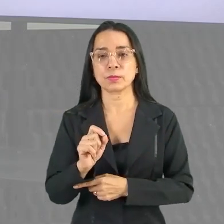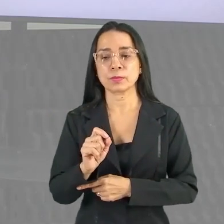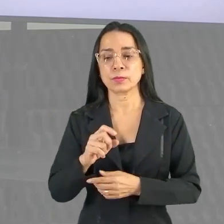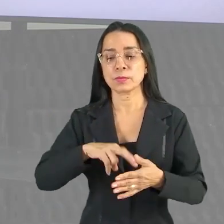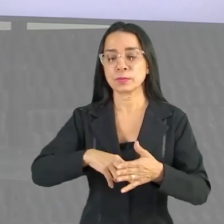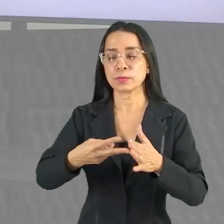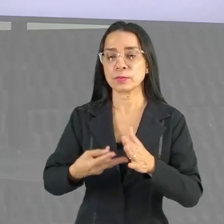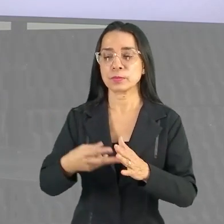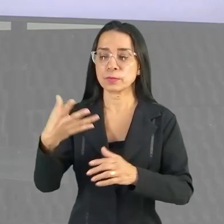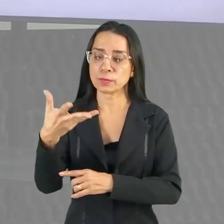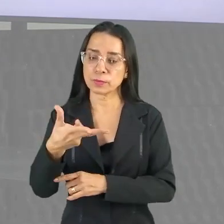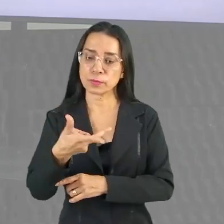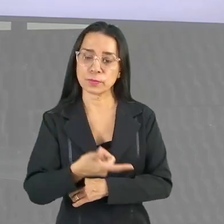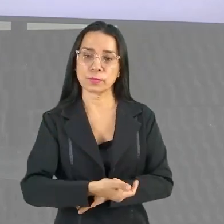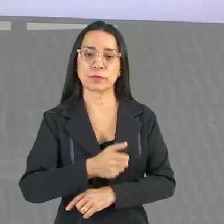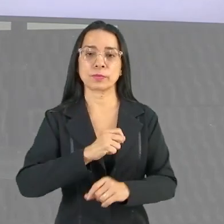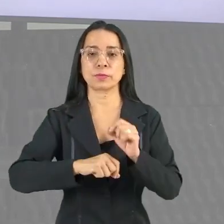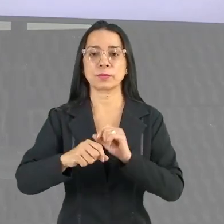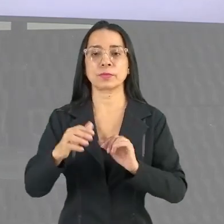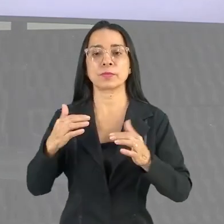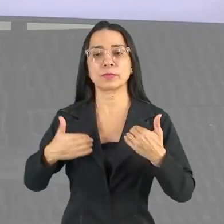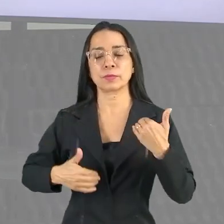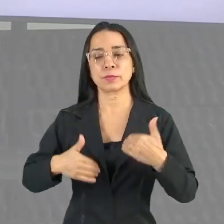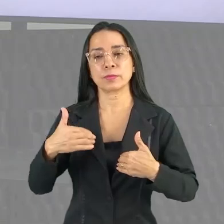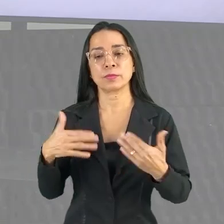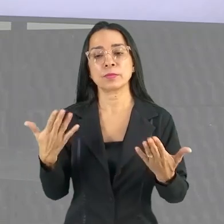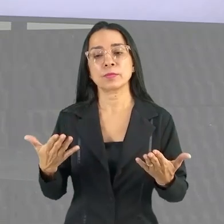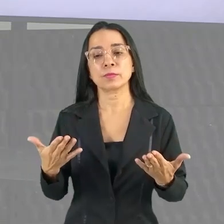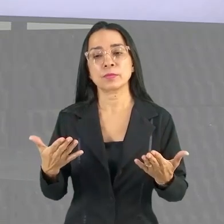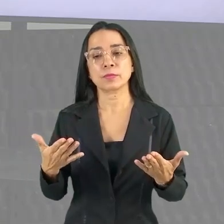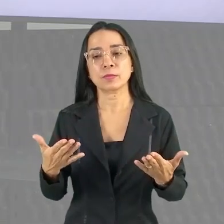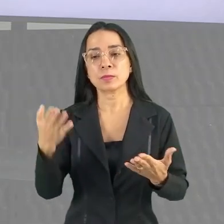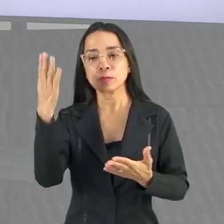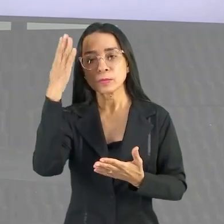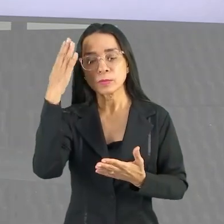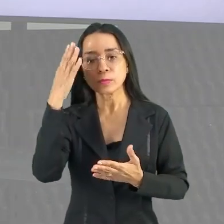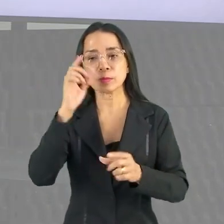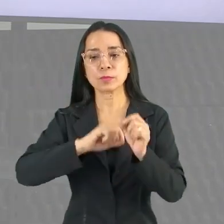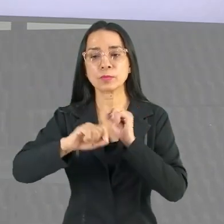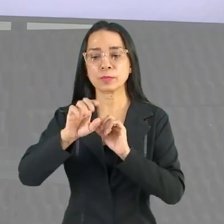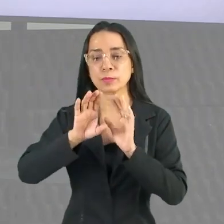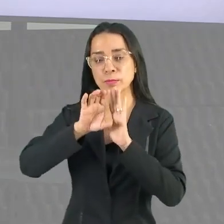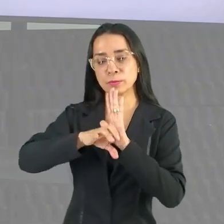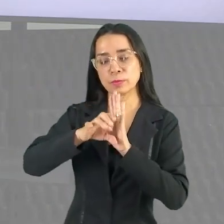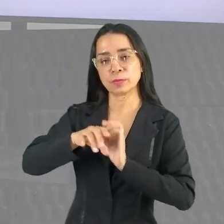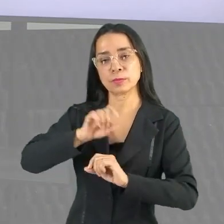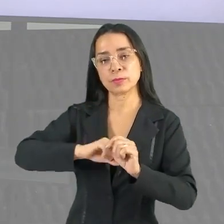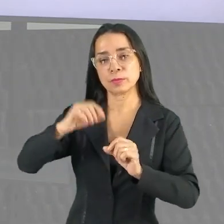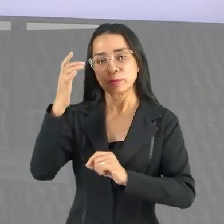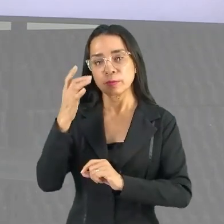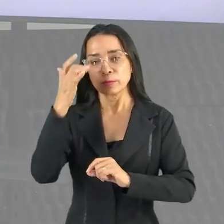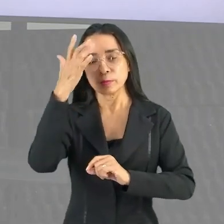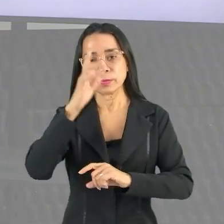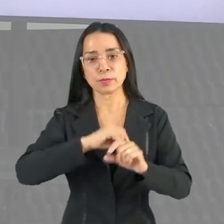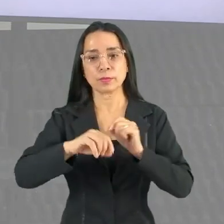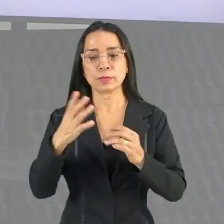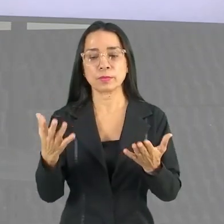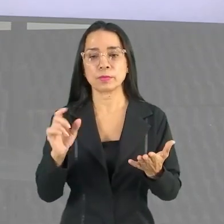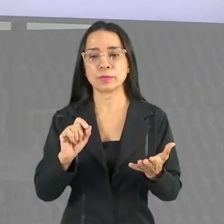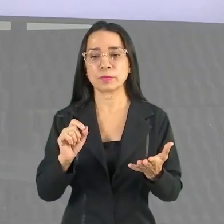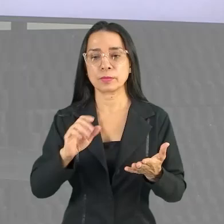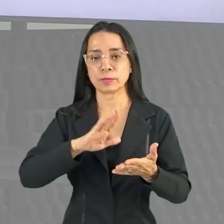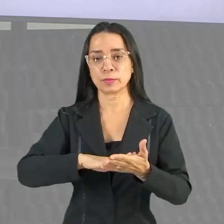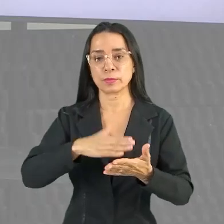aptidão física? Qual seria o entendimento desse conceito que facilitaria na minha